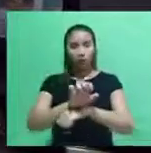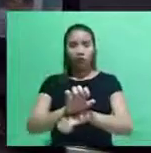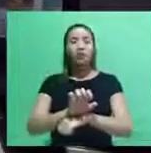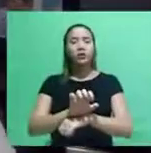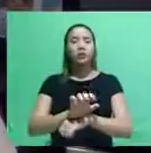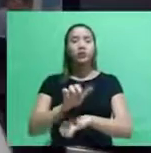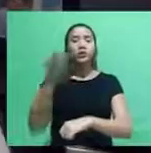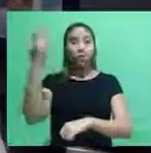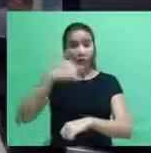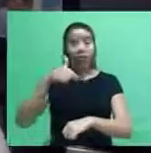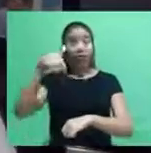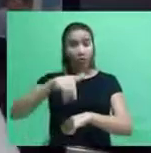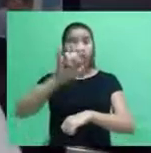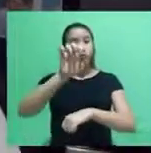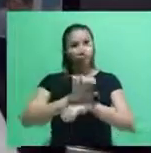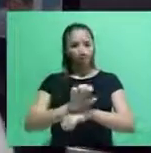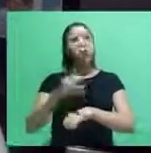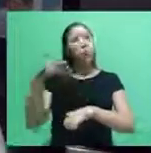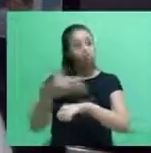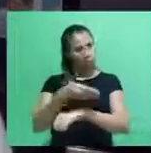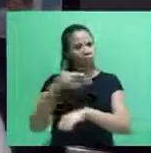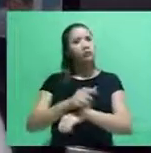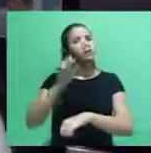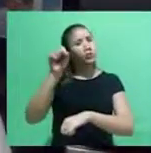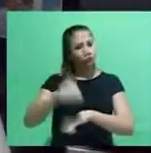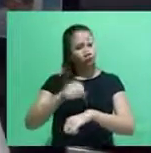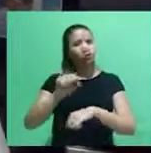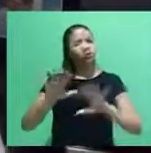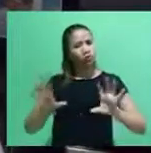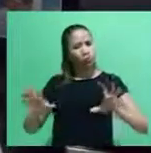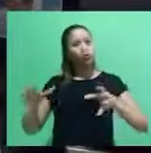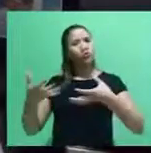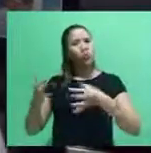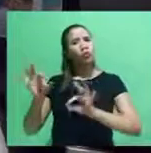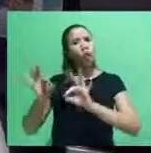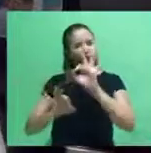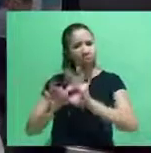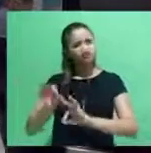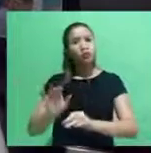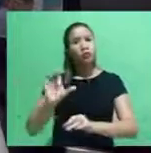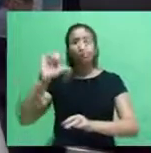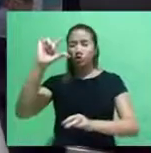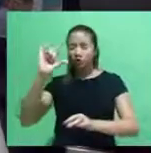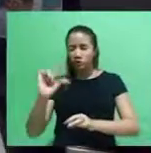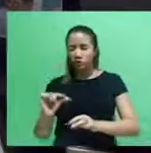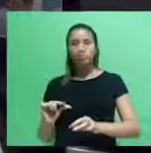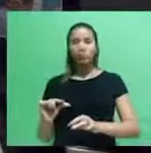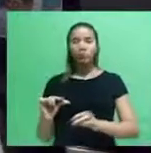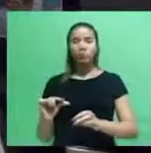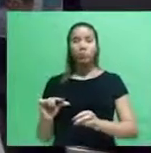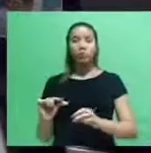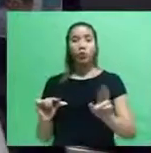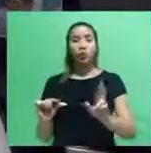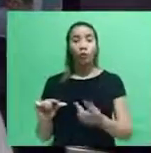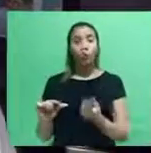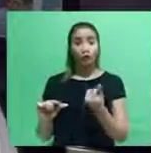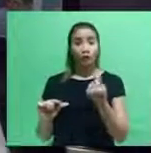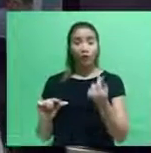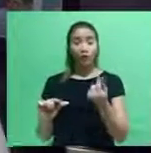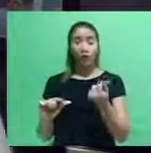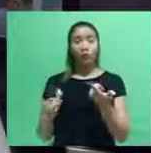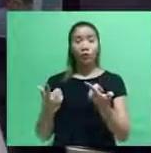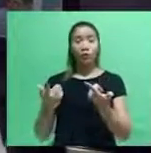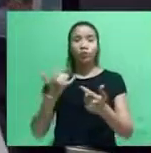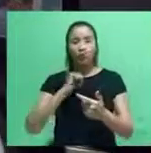que garante que o Estado do Pará esteja incluso nas medidas que diminuirão o custo da energia, que tanto